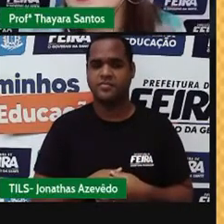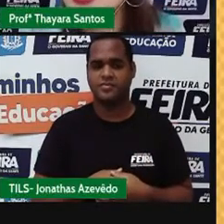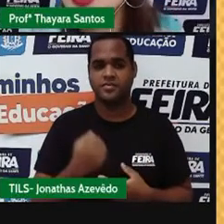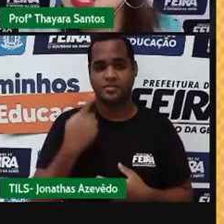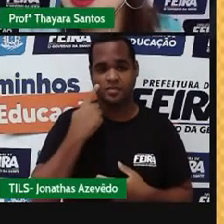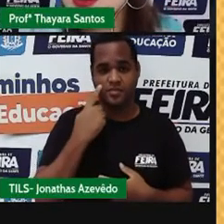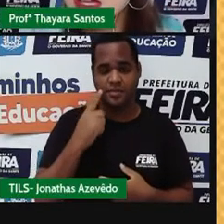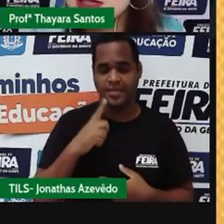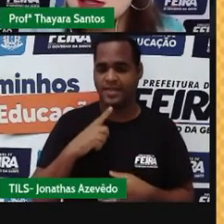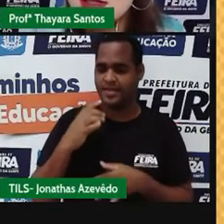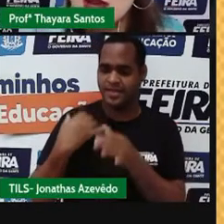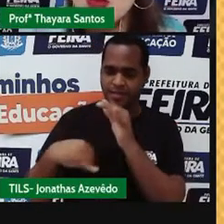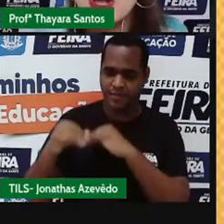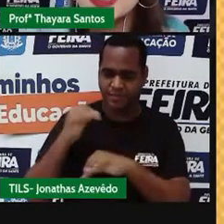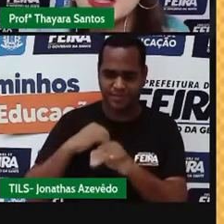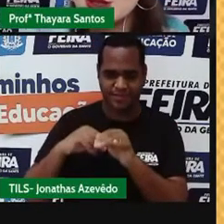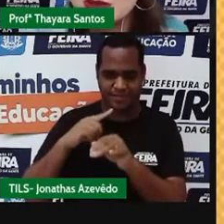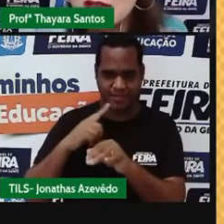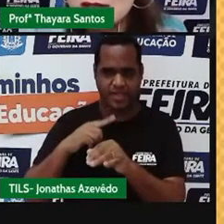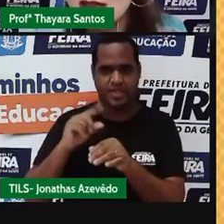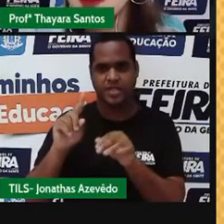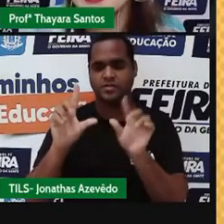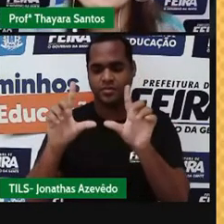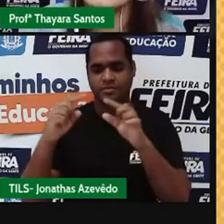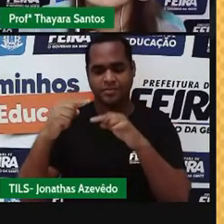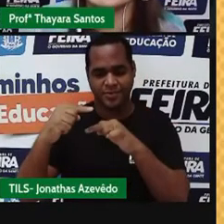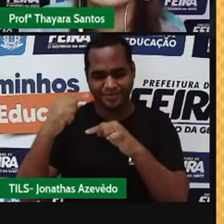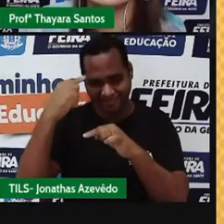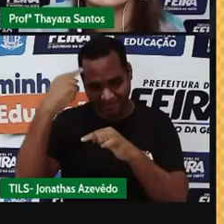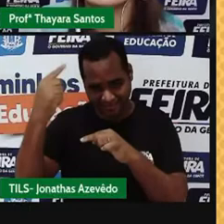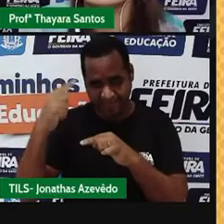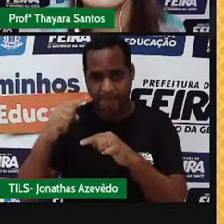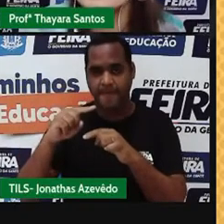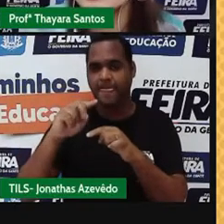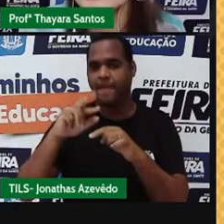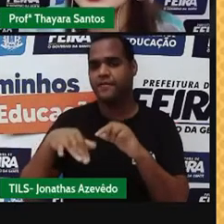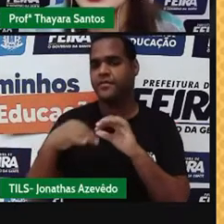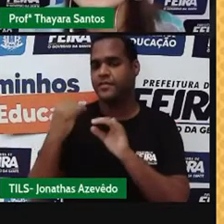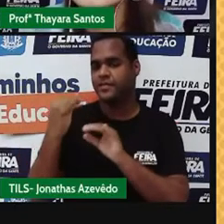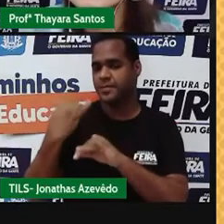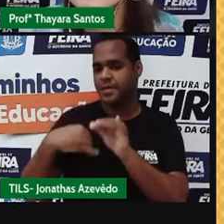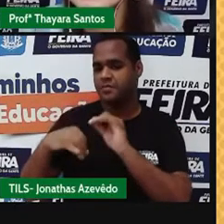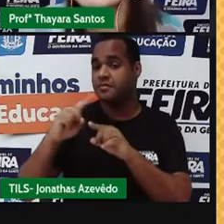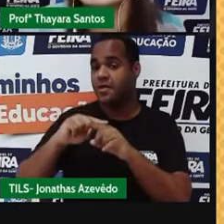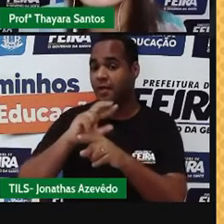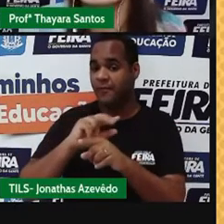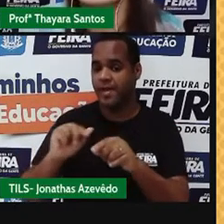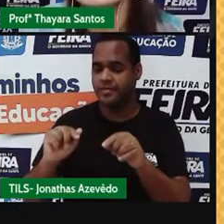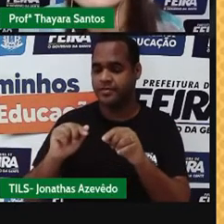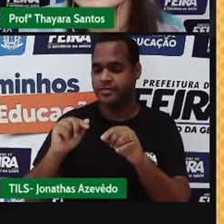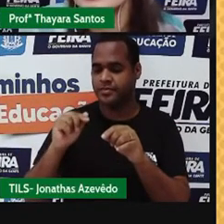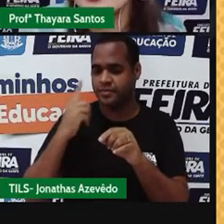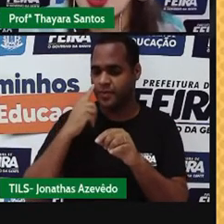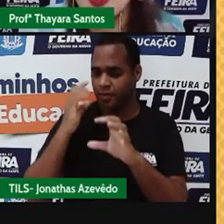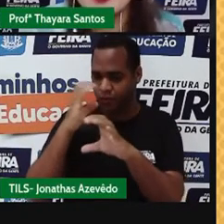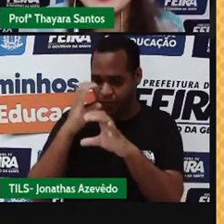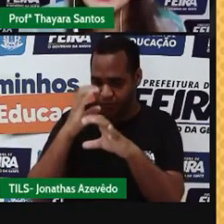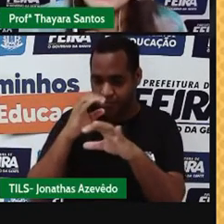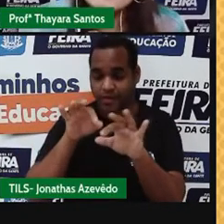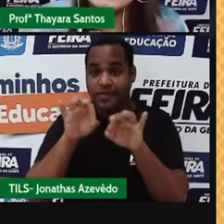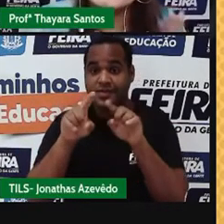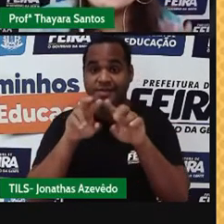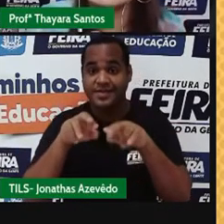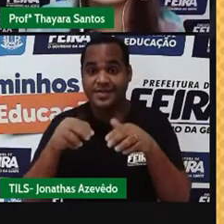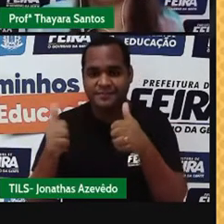um elemento químico desses, um quadradinho desses que representa um elemento químico e dá um zoom, a gente vê que ele está organizado da seguinte forma.